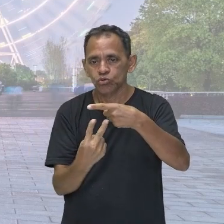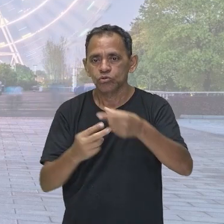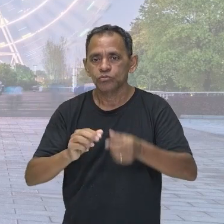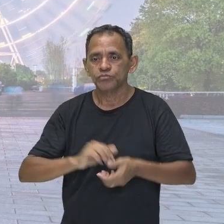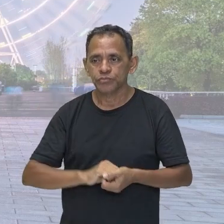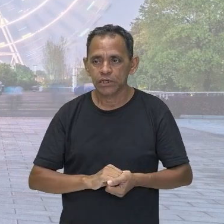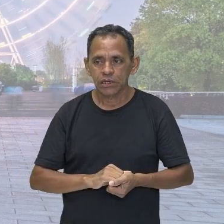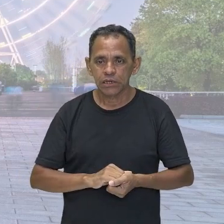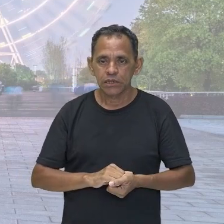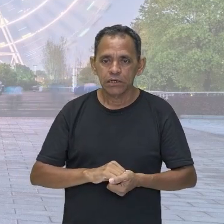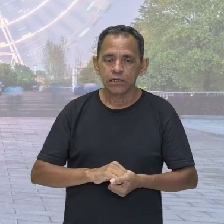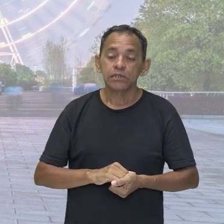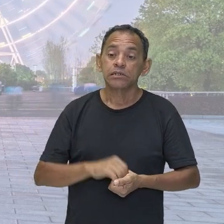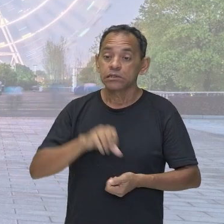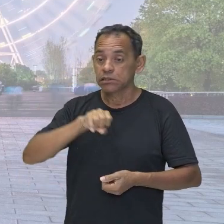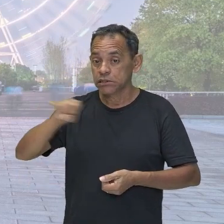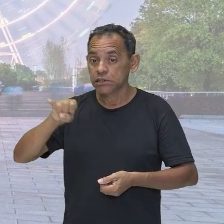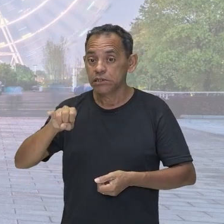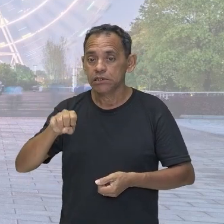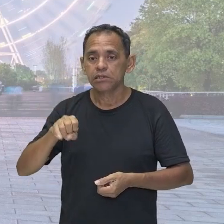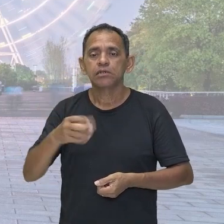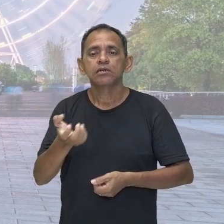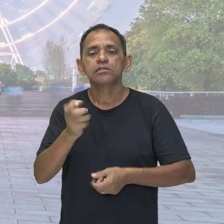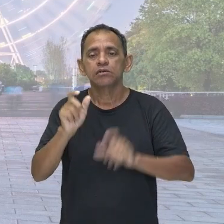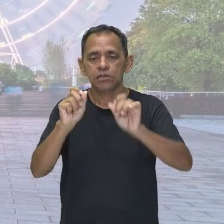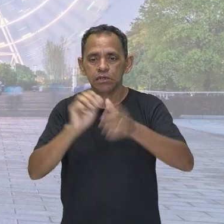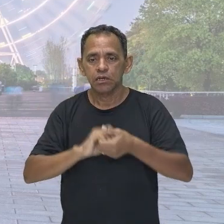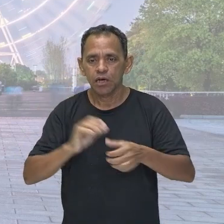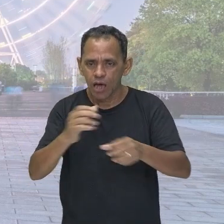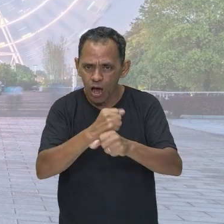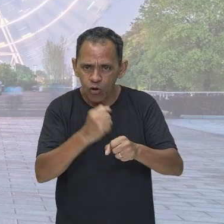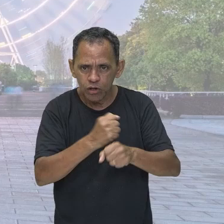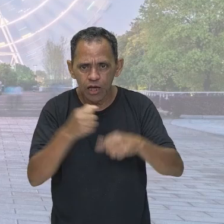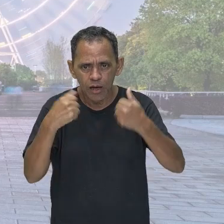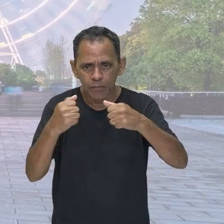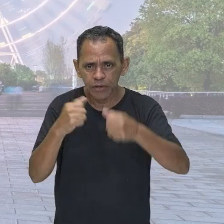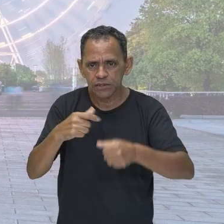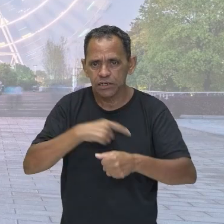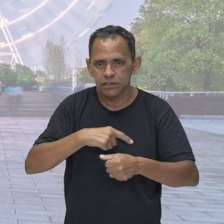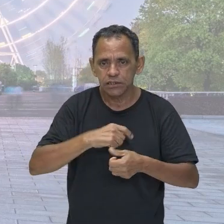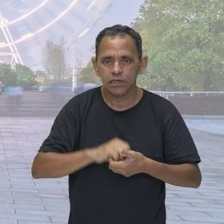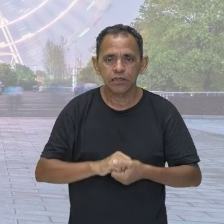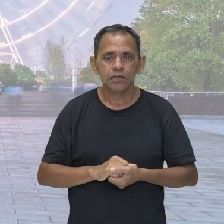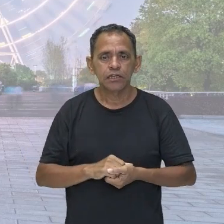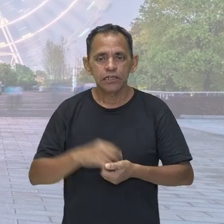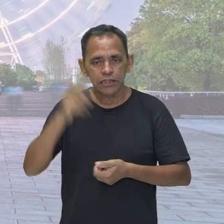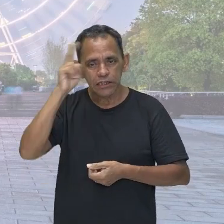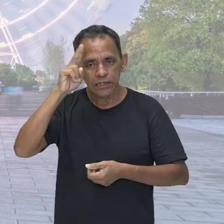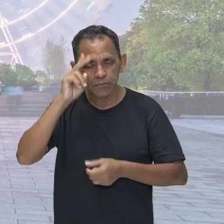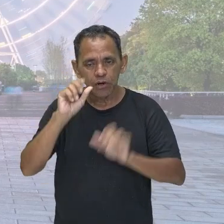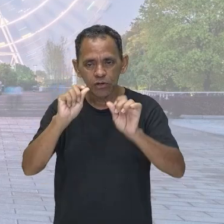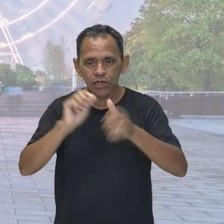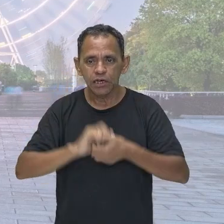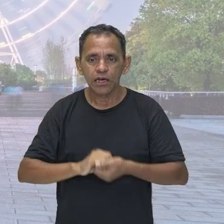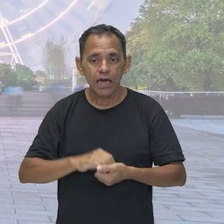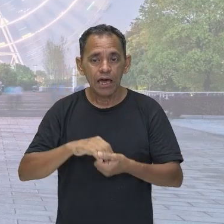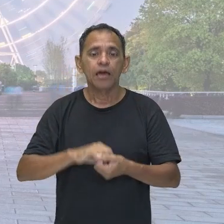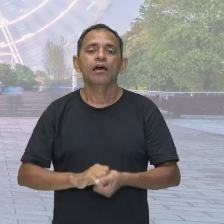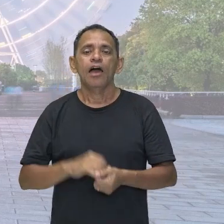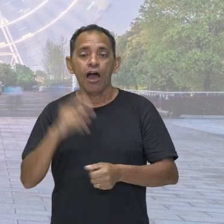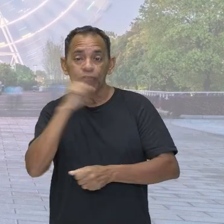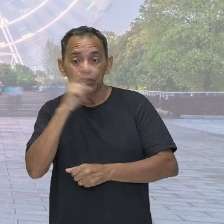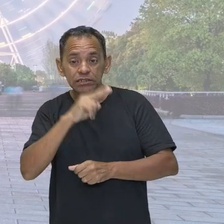esse cálculo, você vai ter o valor da energia cinética. E lembra que eu falei pra vocês? Energia cinética tá associada sempre à velocidade.